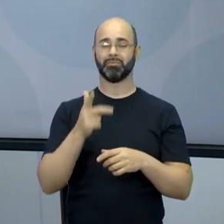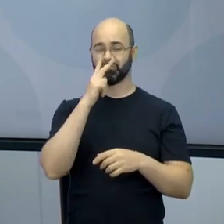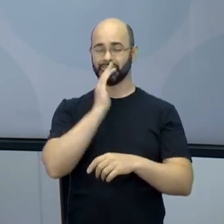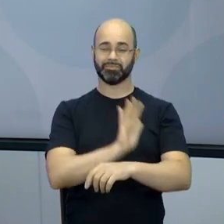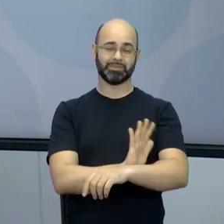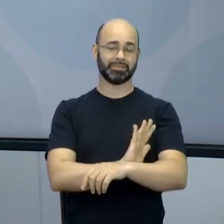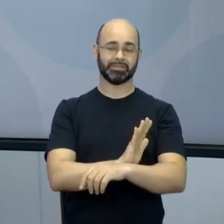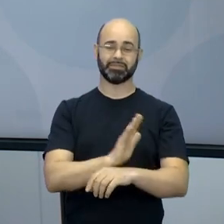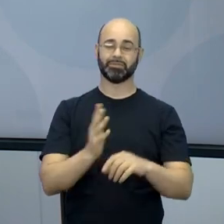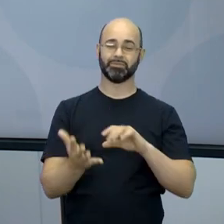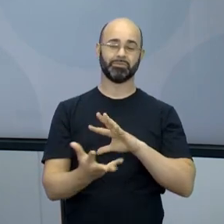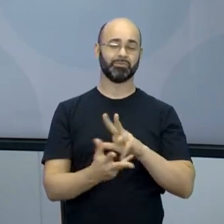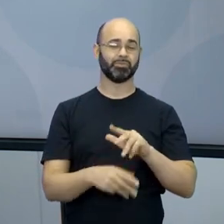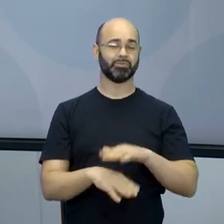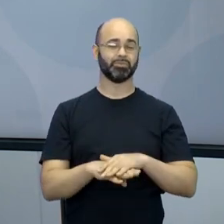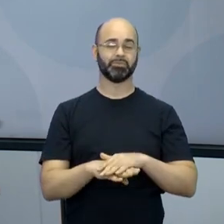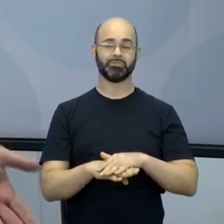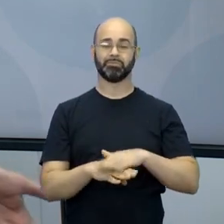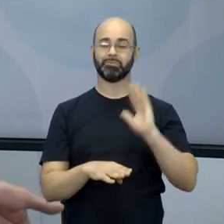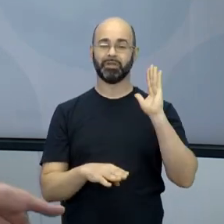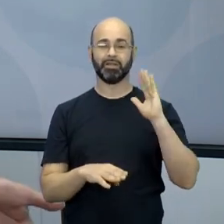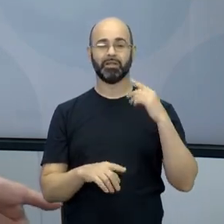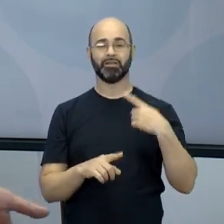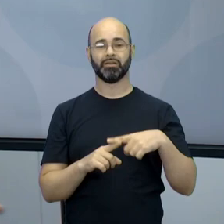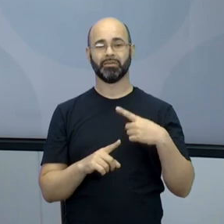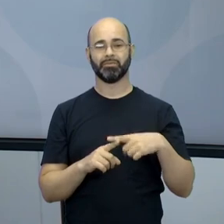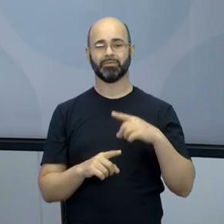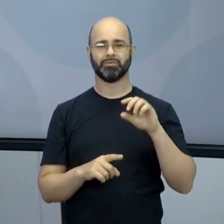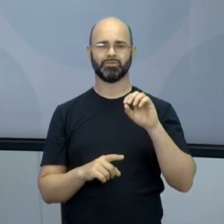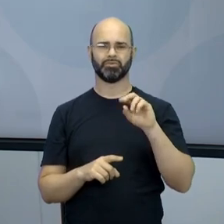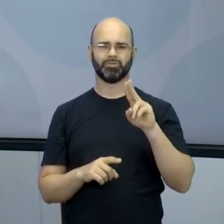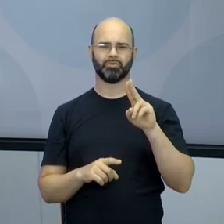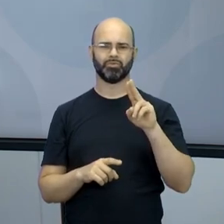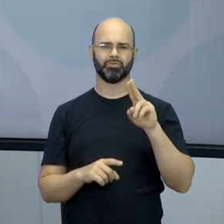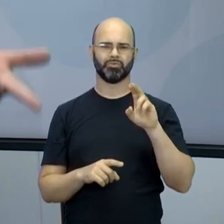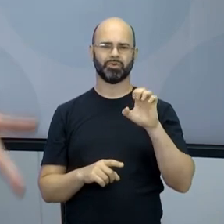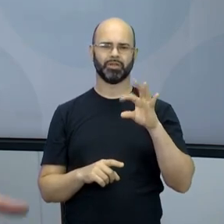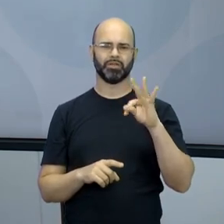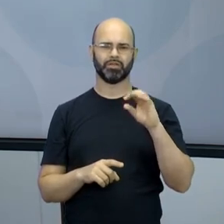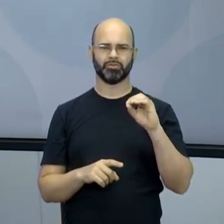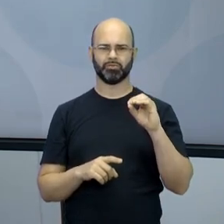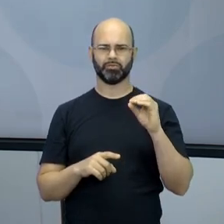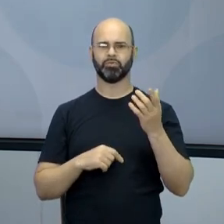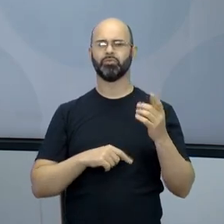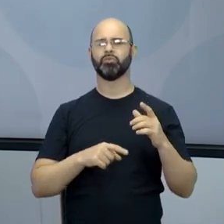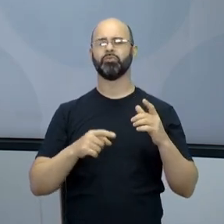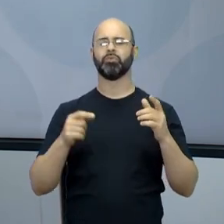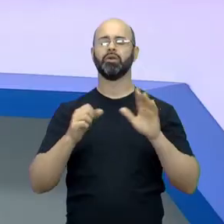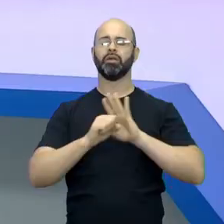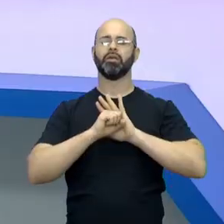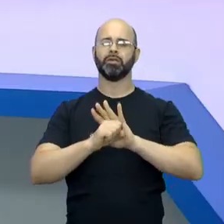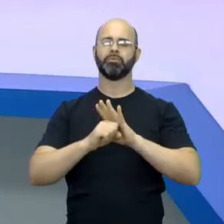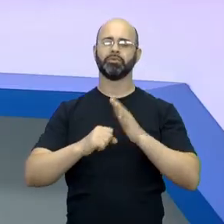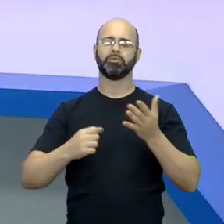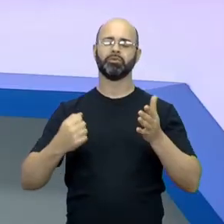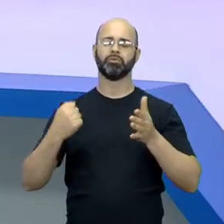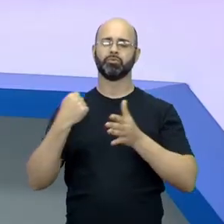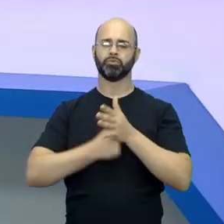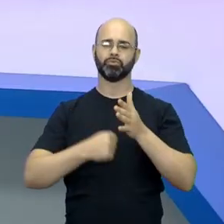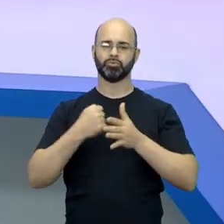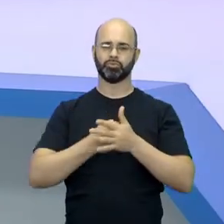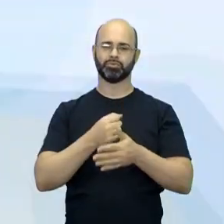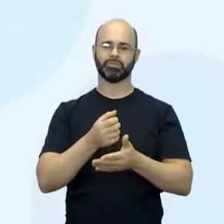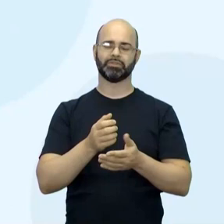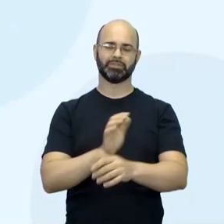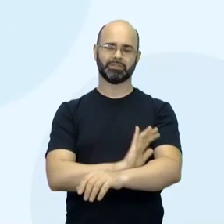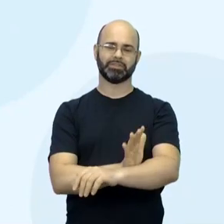do mundo, que é na África do Sul, onde tinha o bairro de Soweto, que virou até um emblema de luta contra a discriminação. Aí, falando de África do Sul, a gente pode